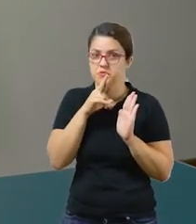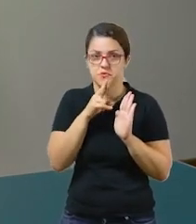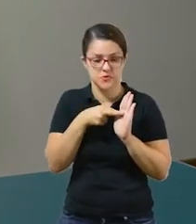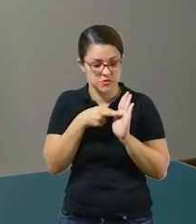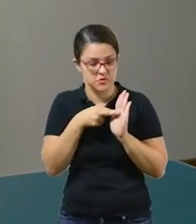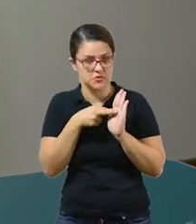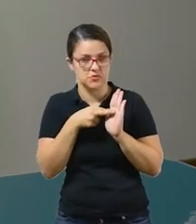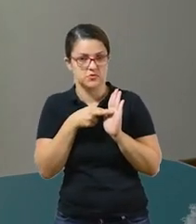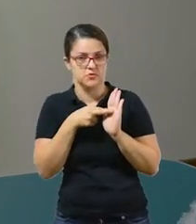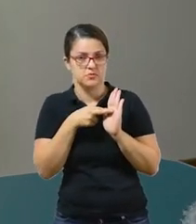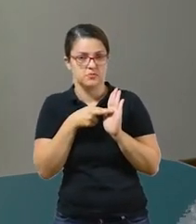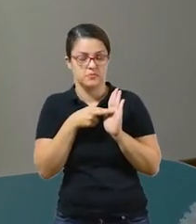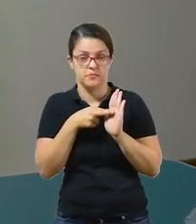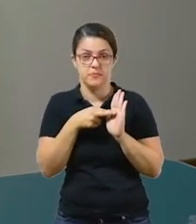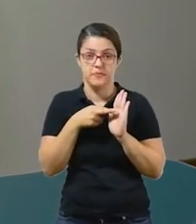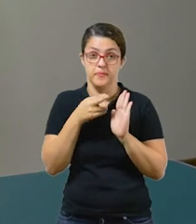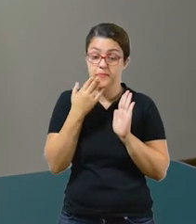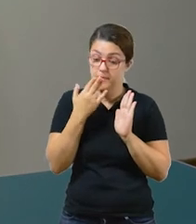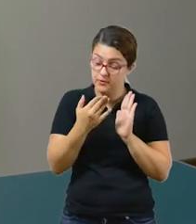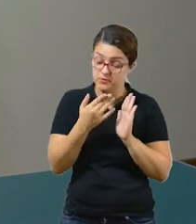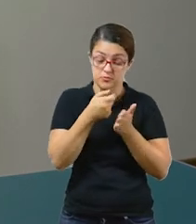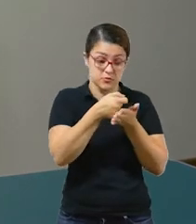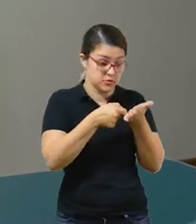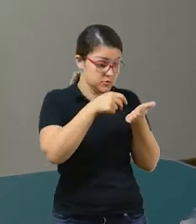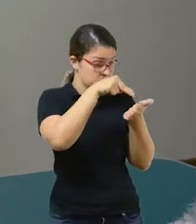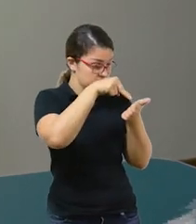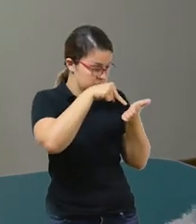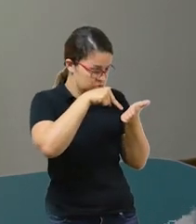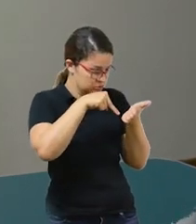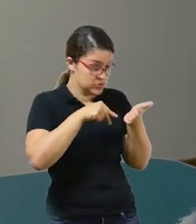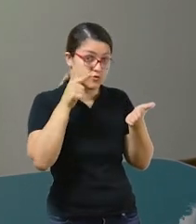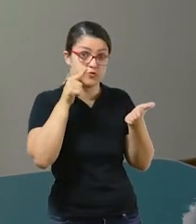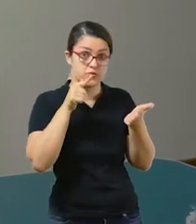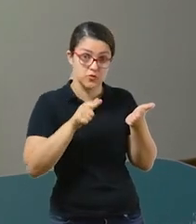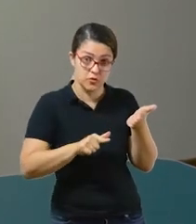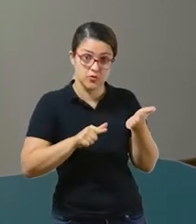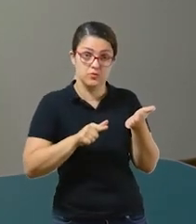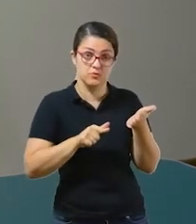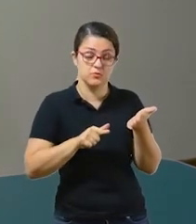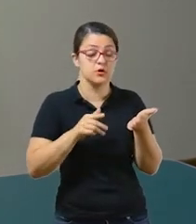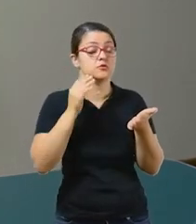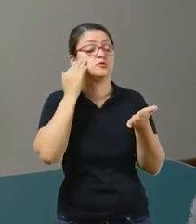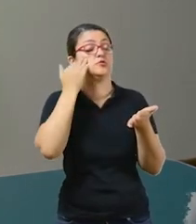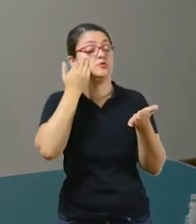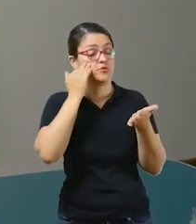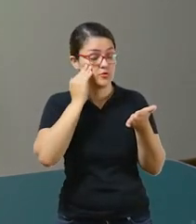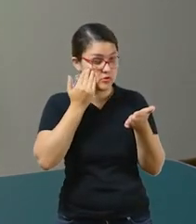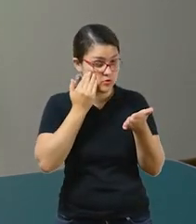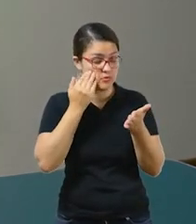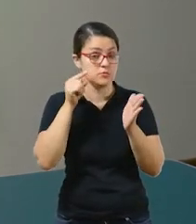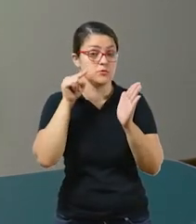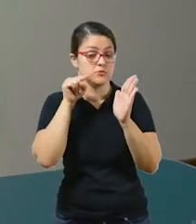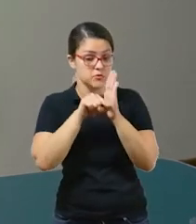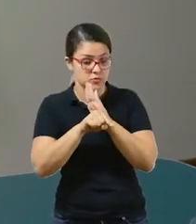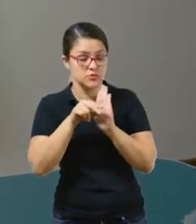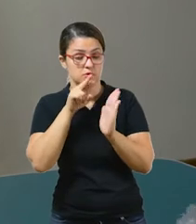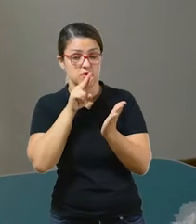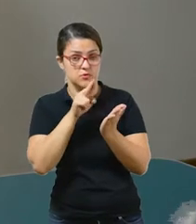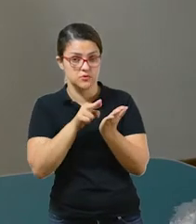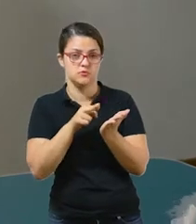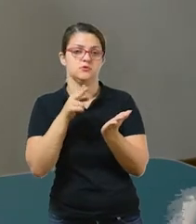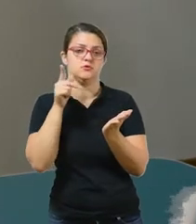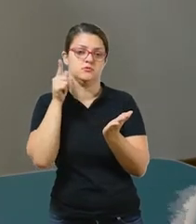responder o questionário, peçam que eles voltem novamente, leiam mais uma vez para conseguir entender por completo o texto, ok?